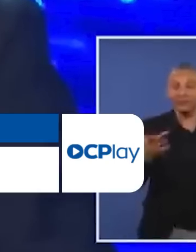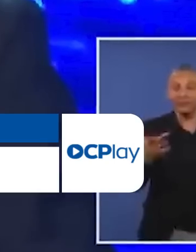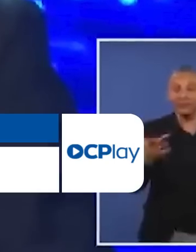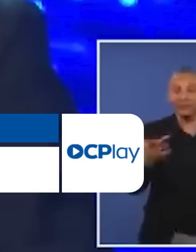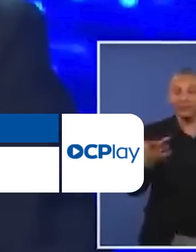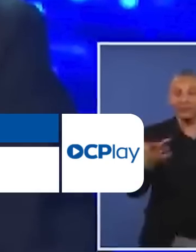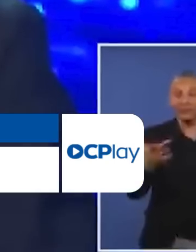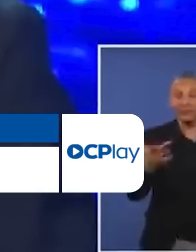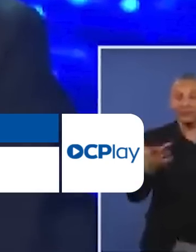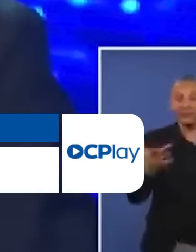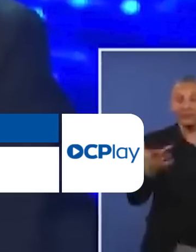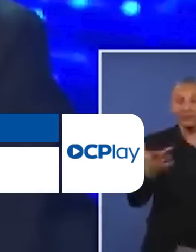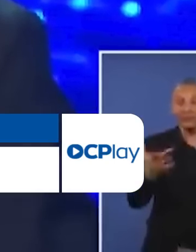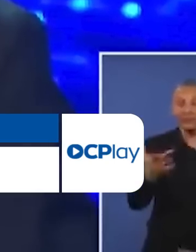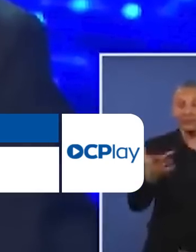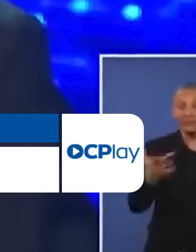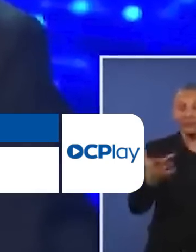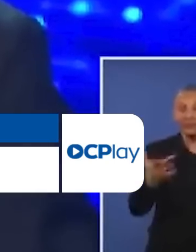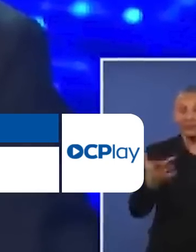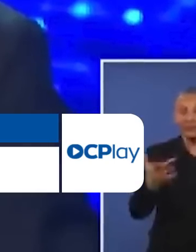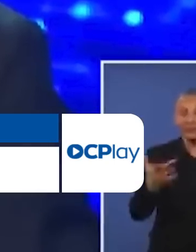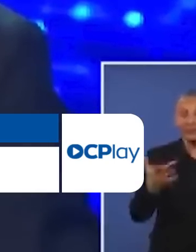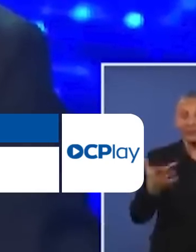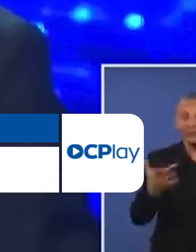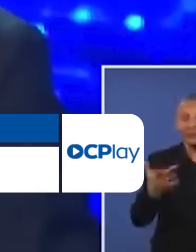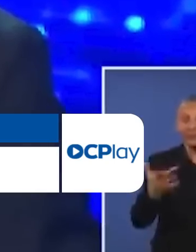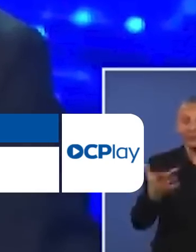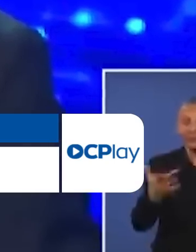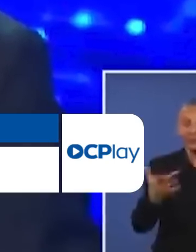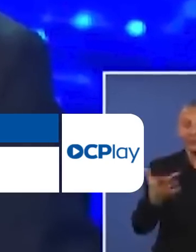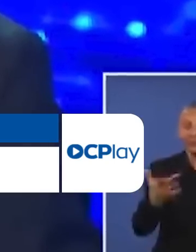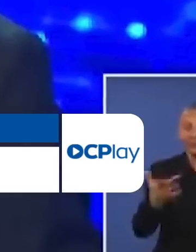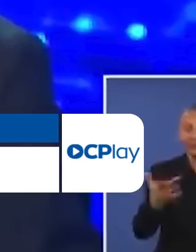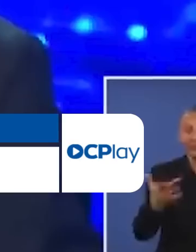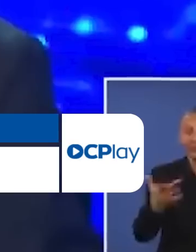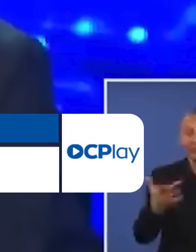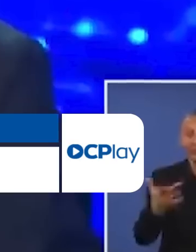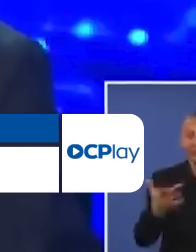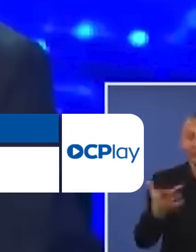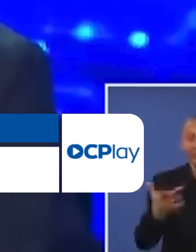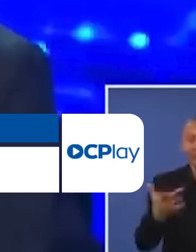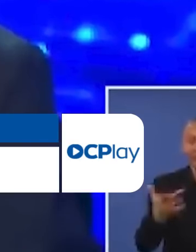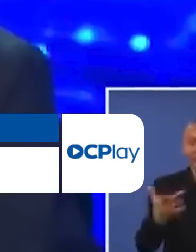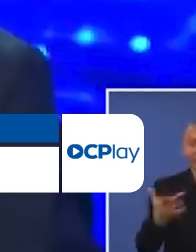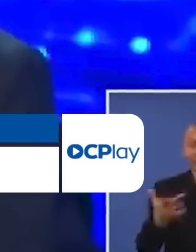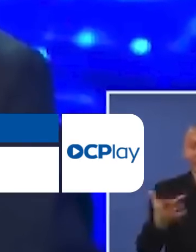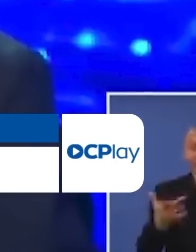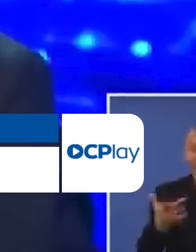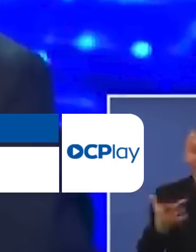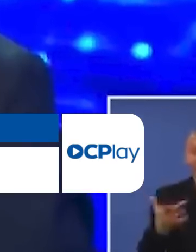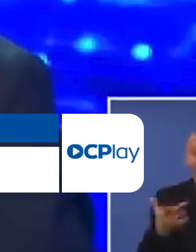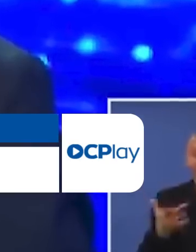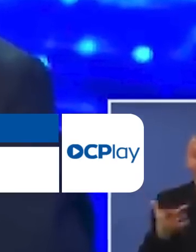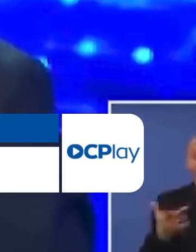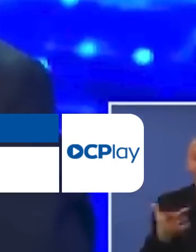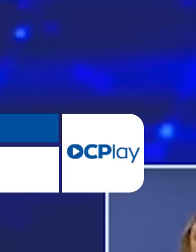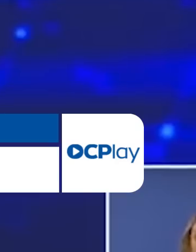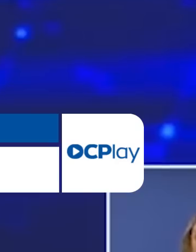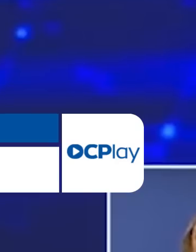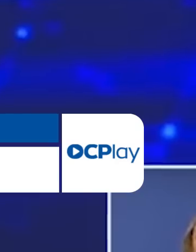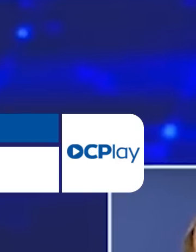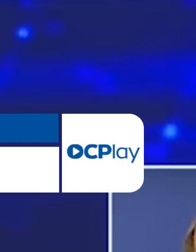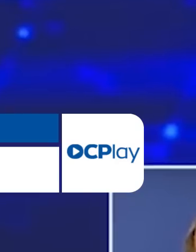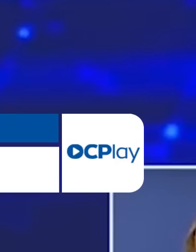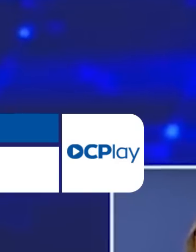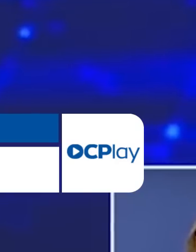ainda afirmou que o ex-presidente Lula não tem moral nenhuma para falar de seu nome. Após a fala do chefe do executivo que respondeu críticas em relação ao sigilo de 100